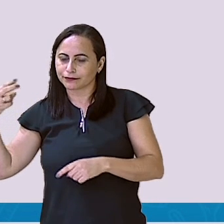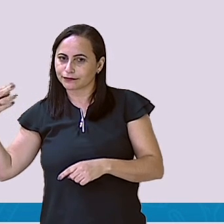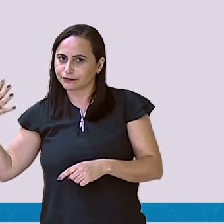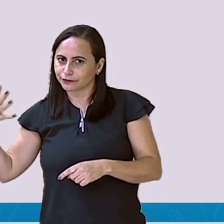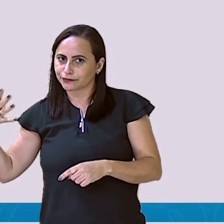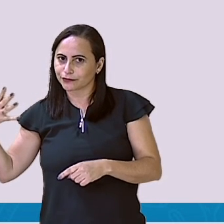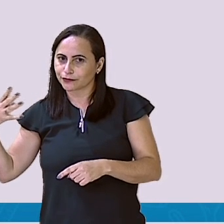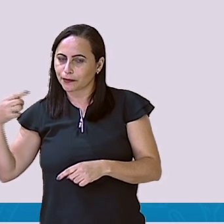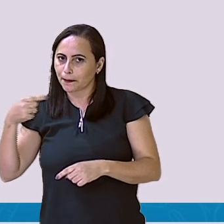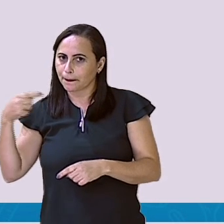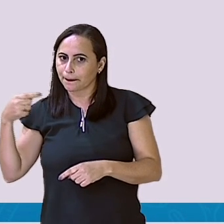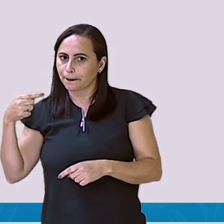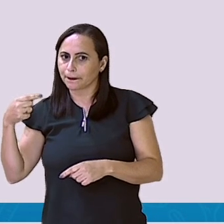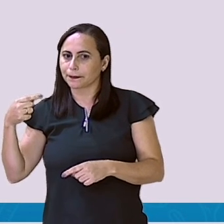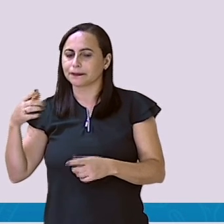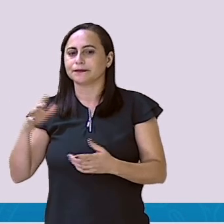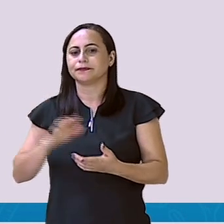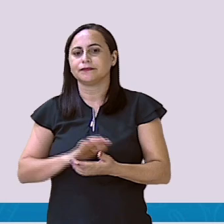vai ficar 6.